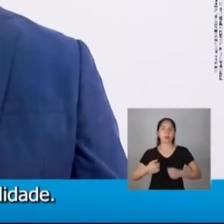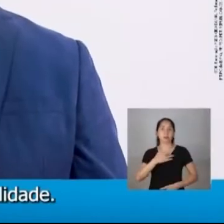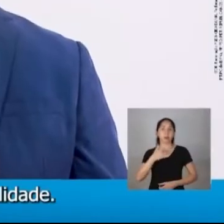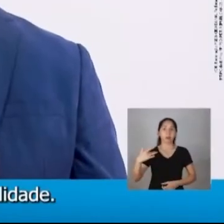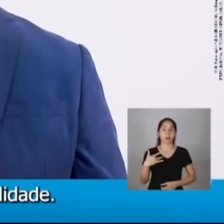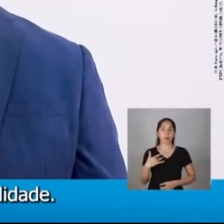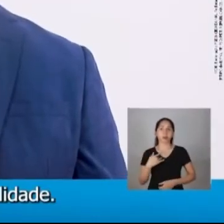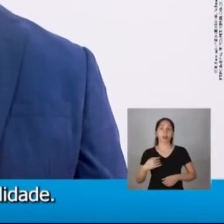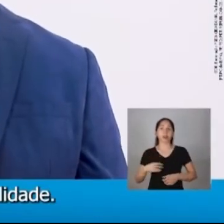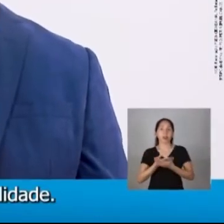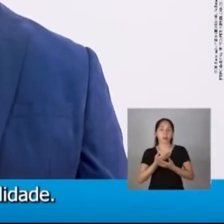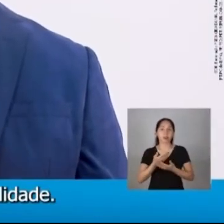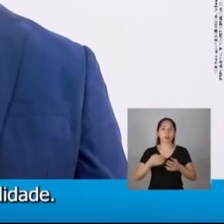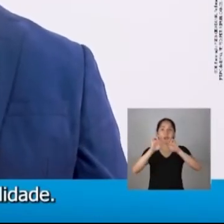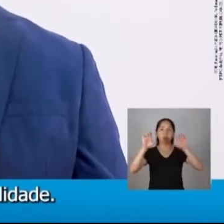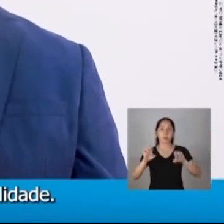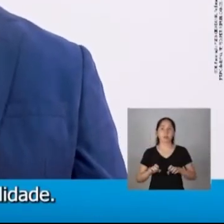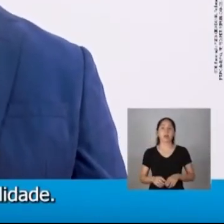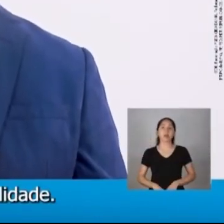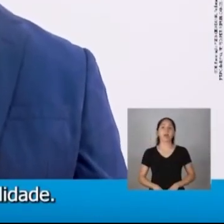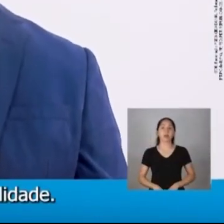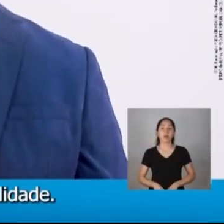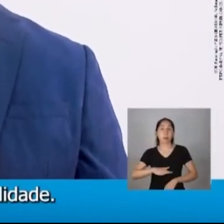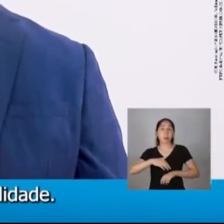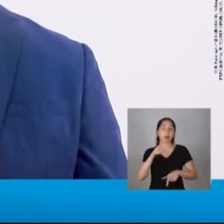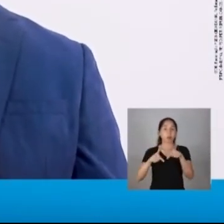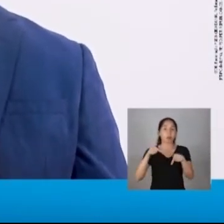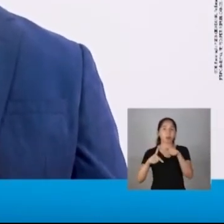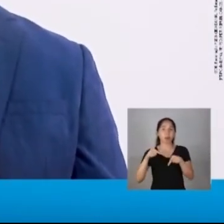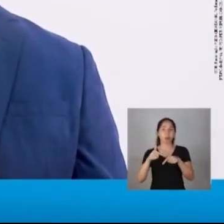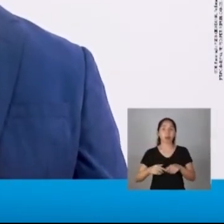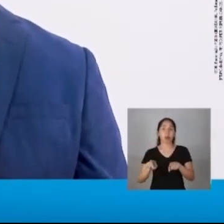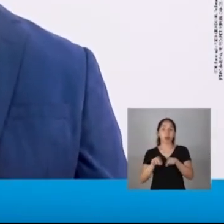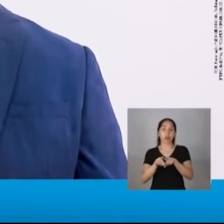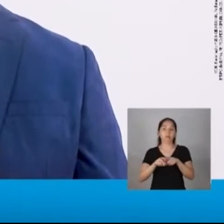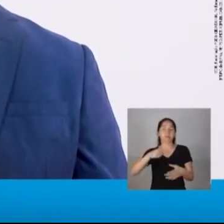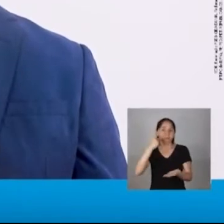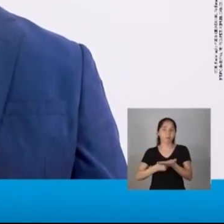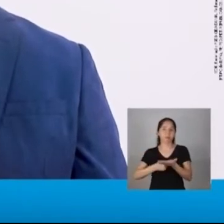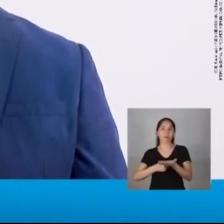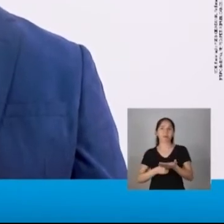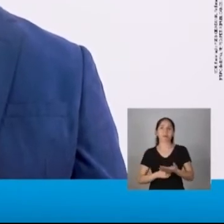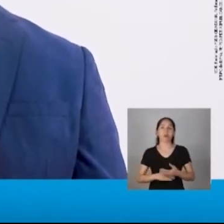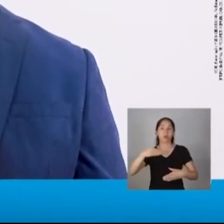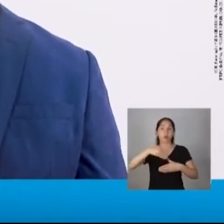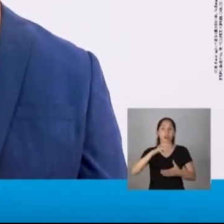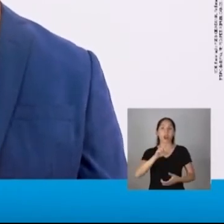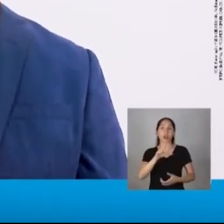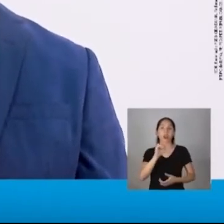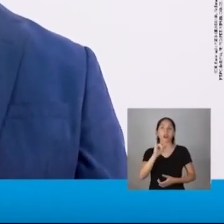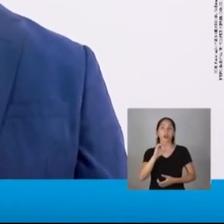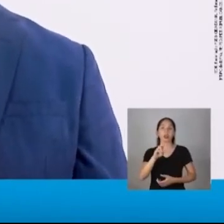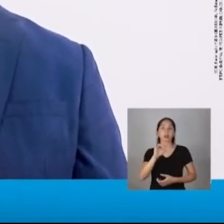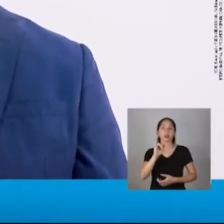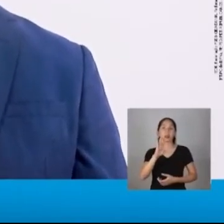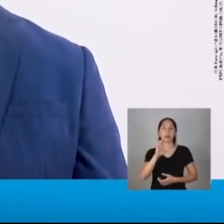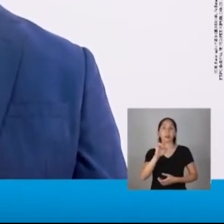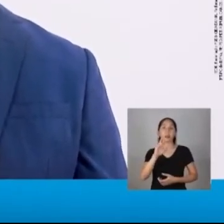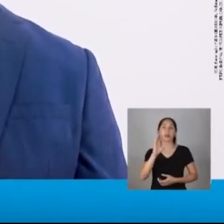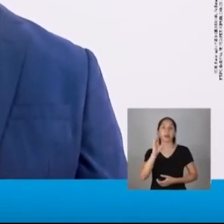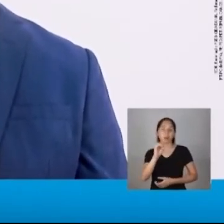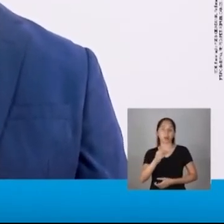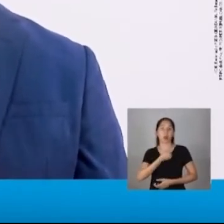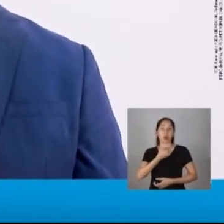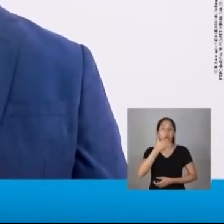Saúde, educação e infraestrutura de qualidade é o que precisamos para trabalho e compromisso. Vote